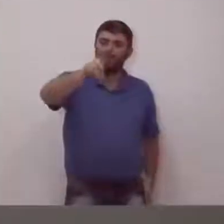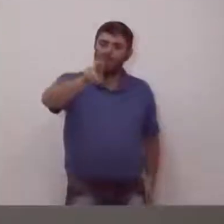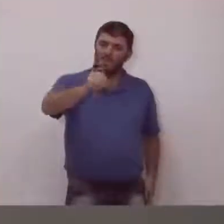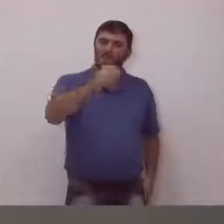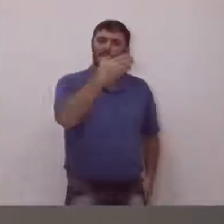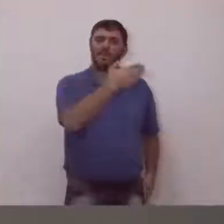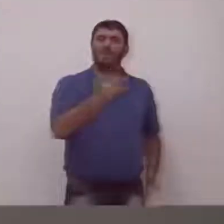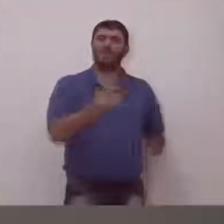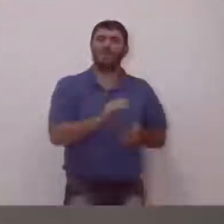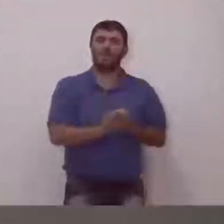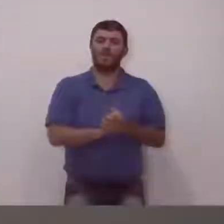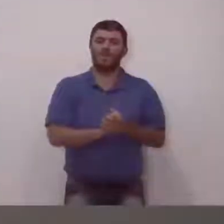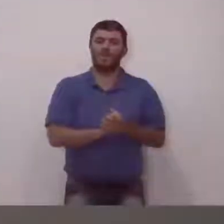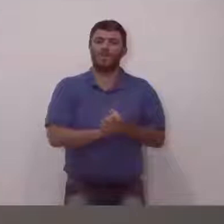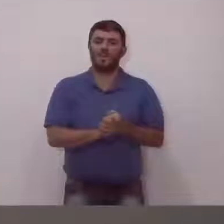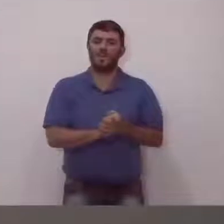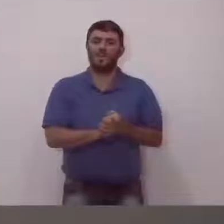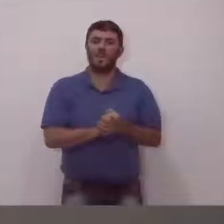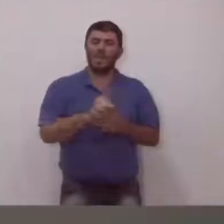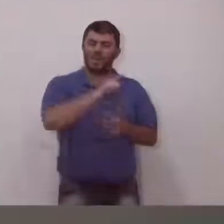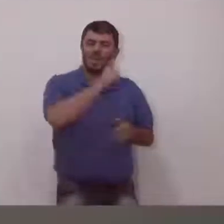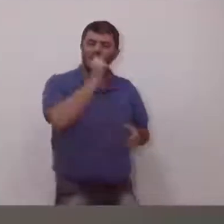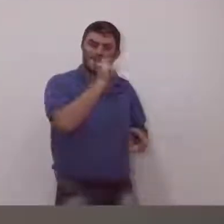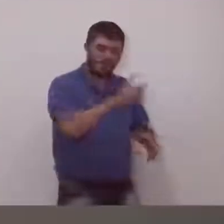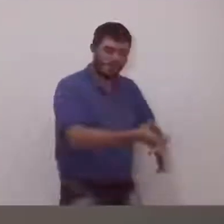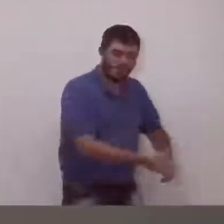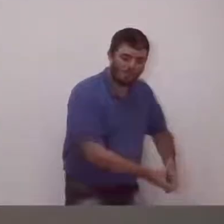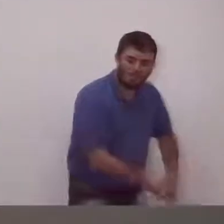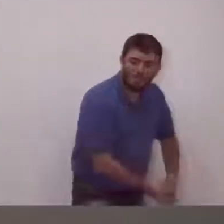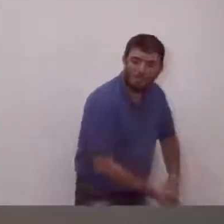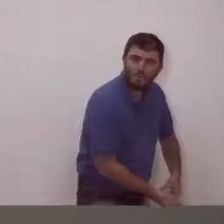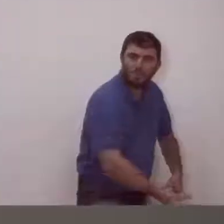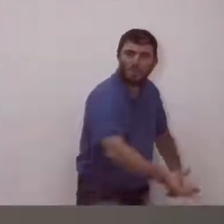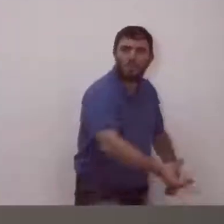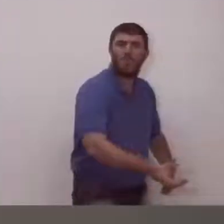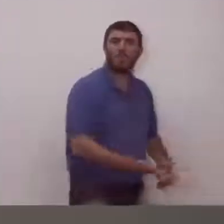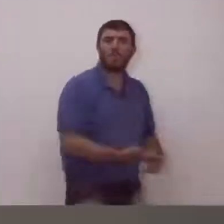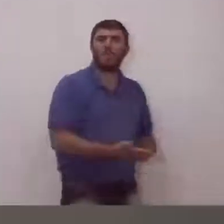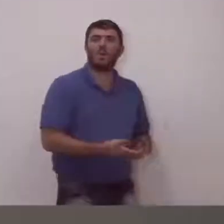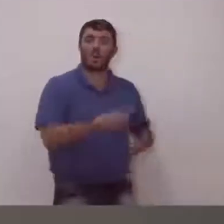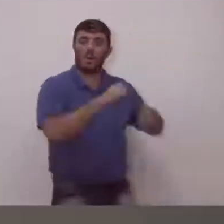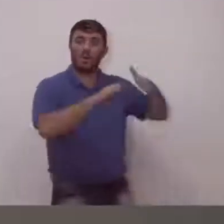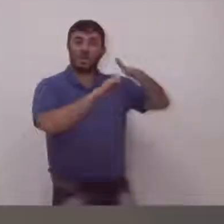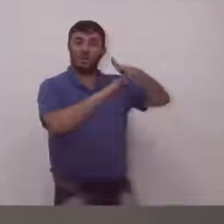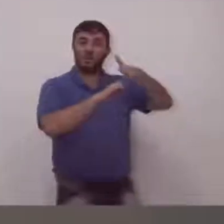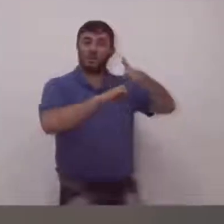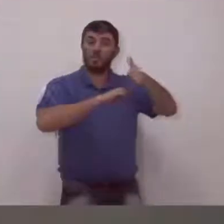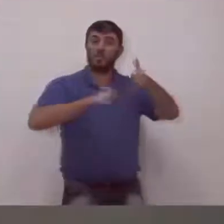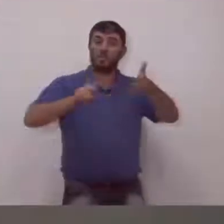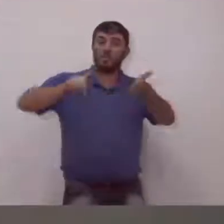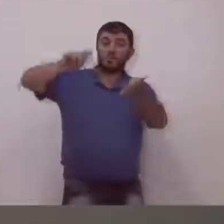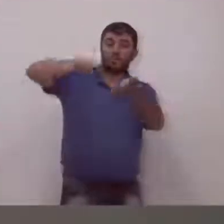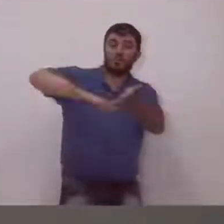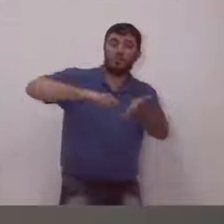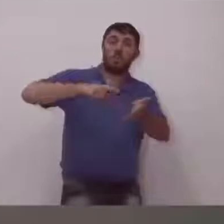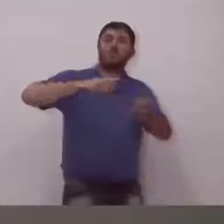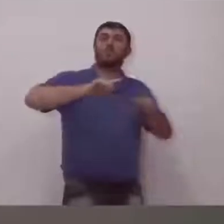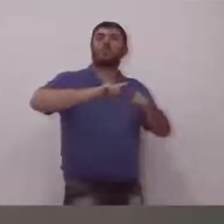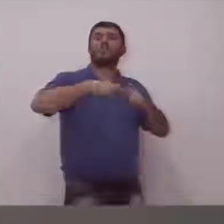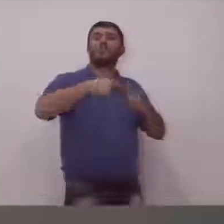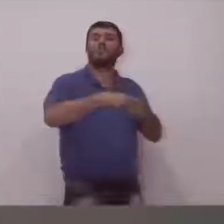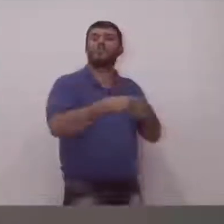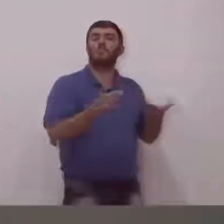interligação também do esgoto. A empresa contratada quebrou alguns